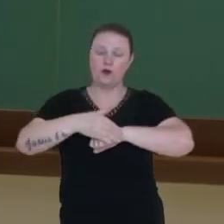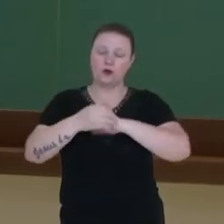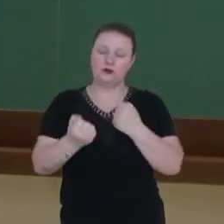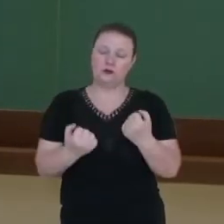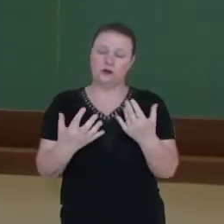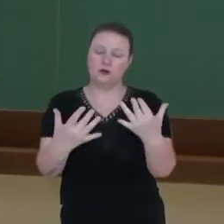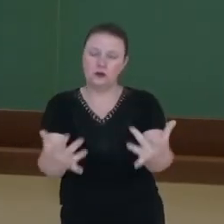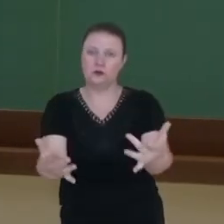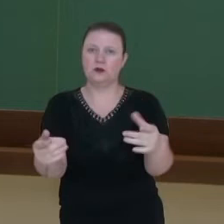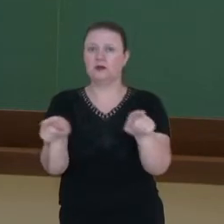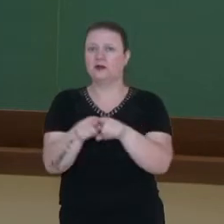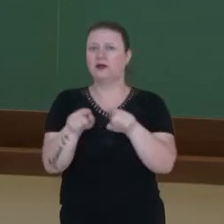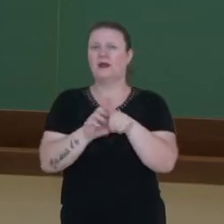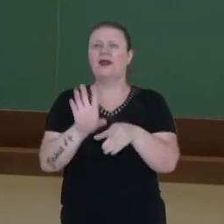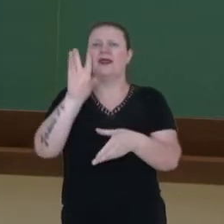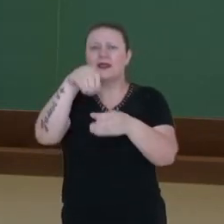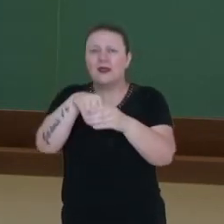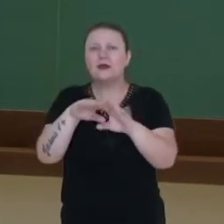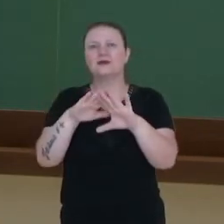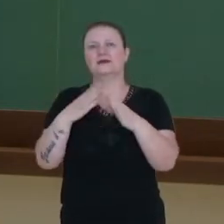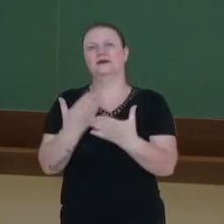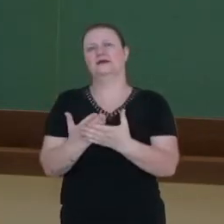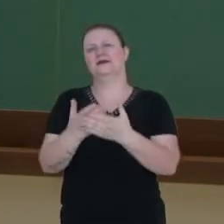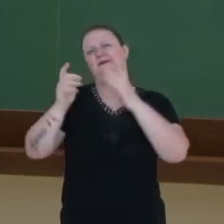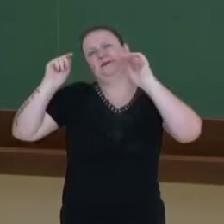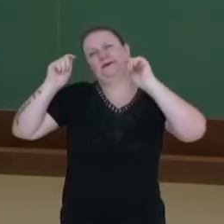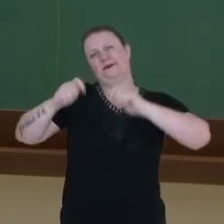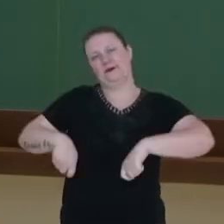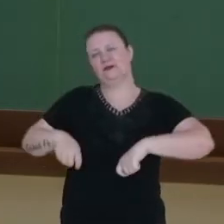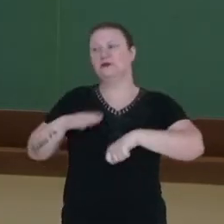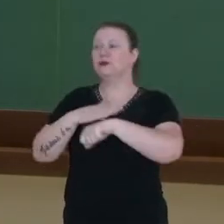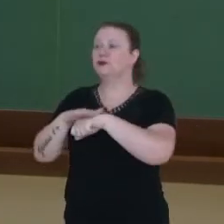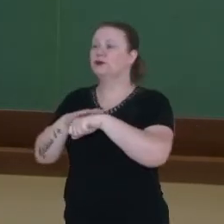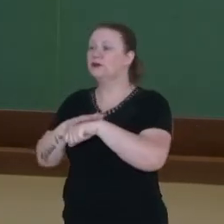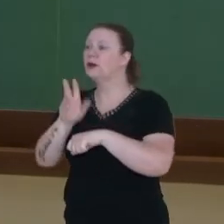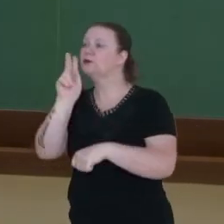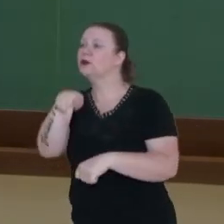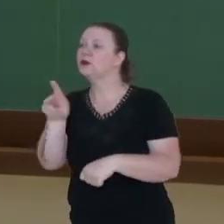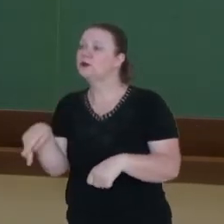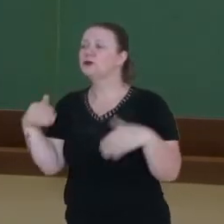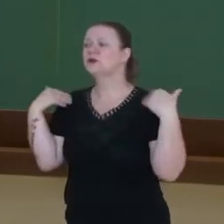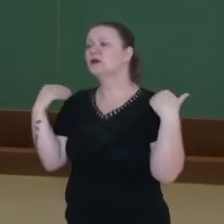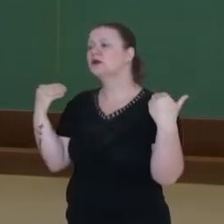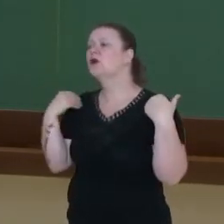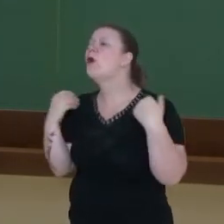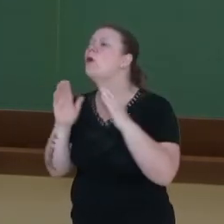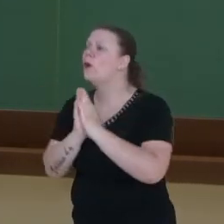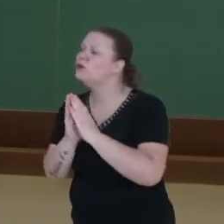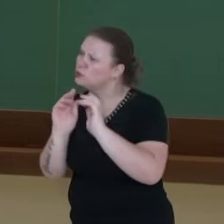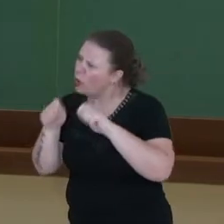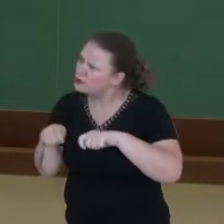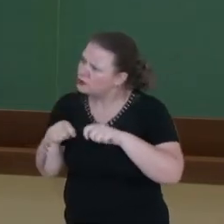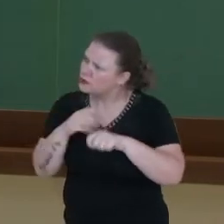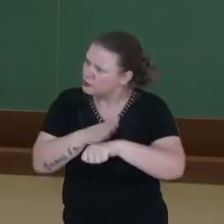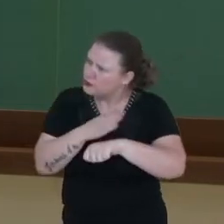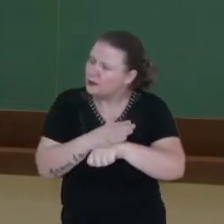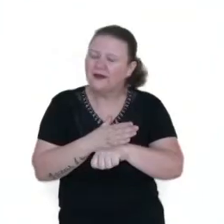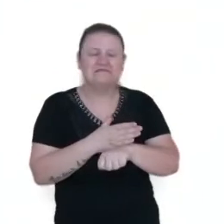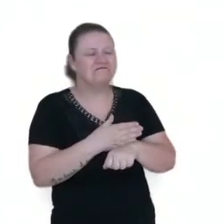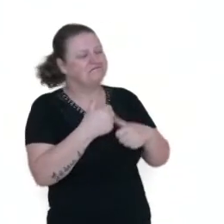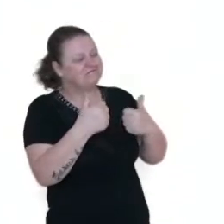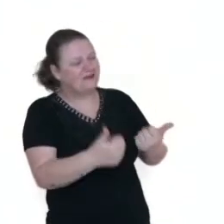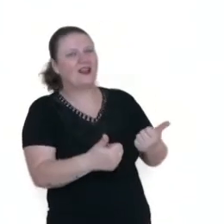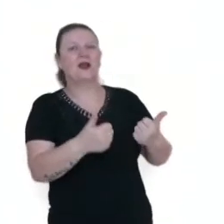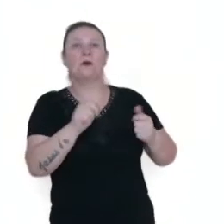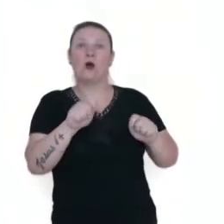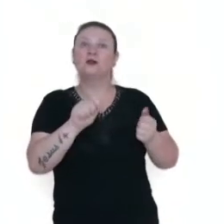e até mesmo nas escolas. Então, pode sim conversar ali com o professor de educação física. Nós conseguimos adaptar o